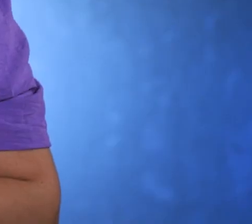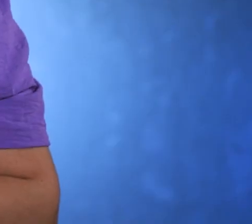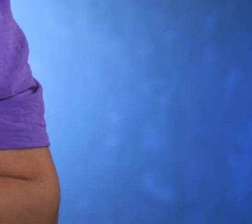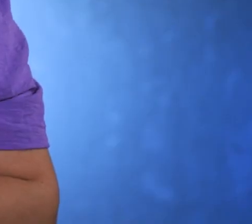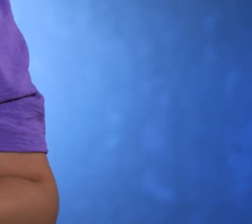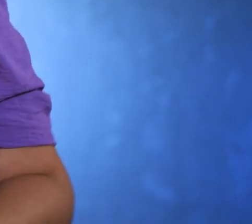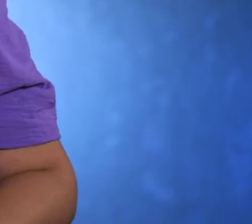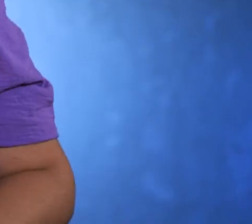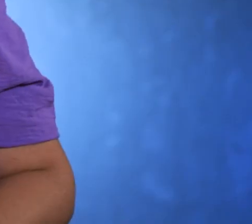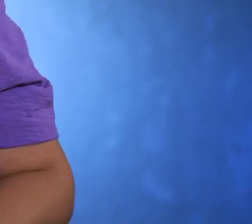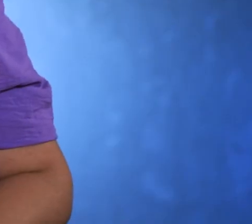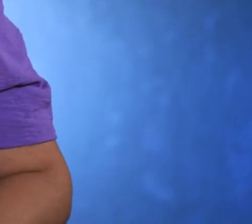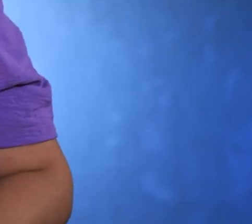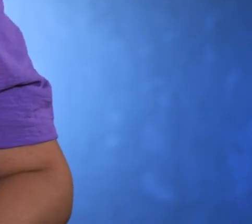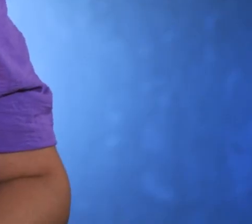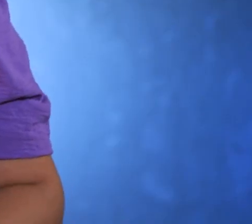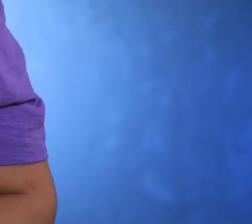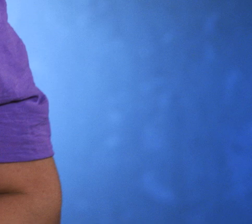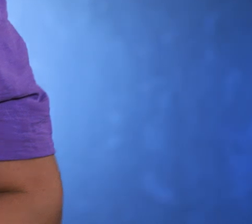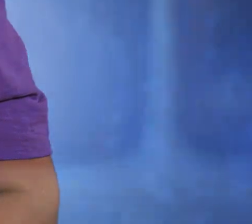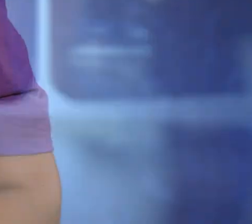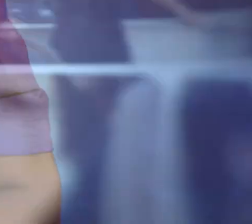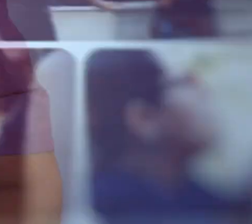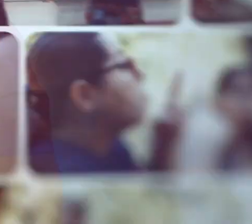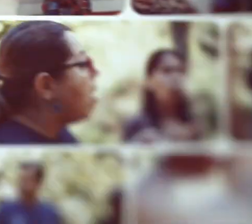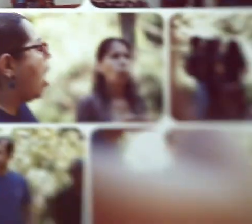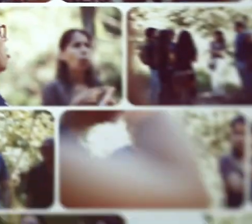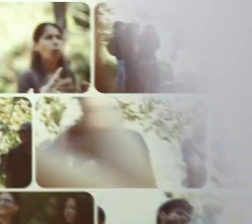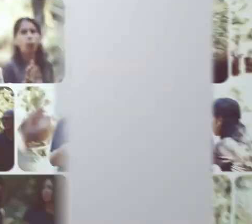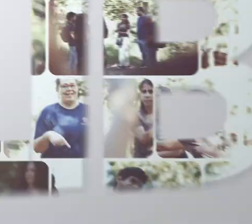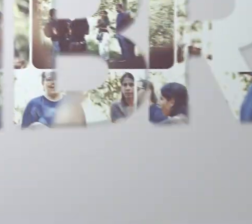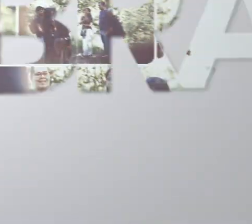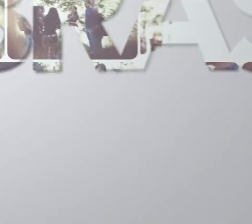Obrigada Obrigada Obrigada Amém